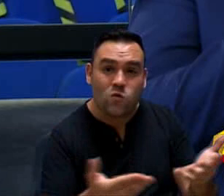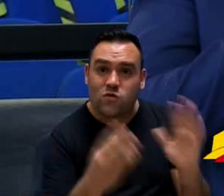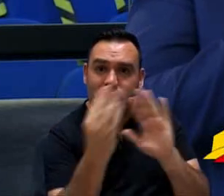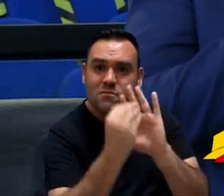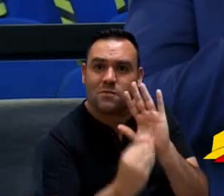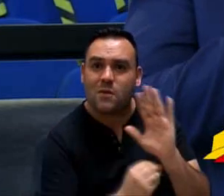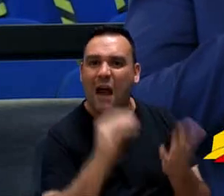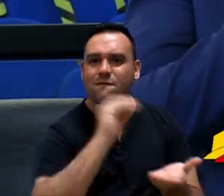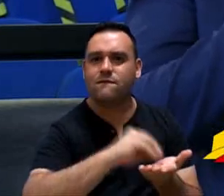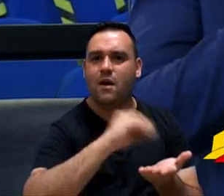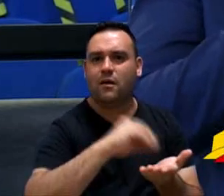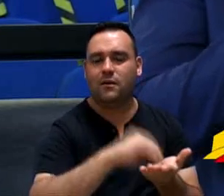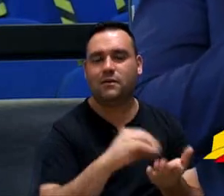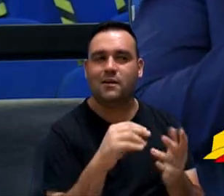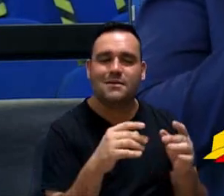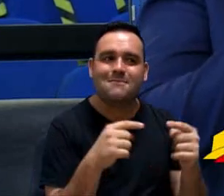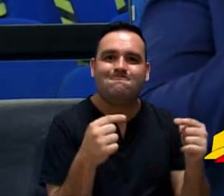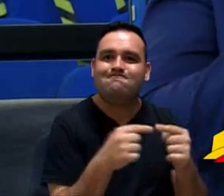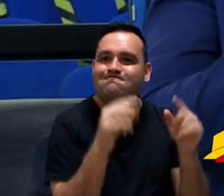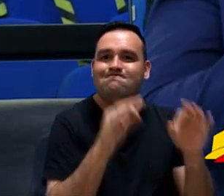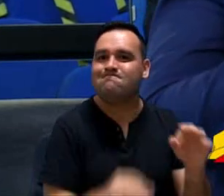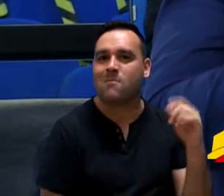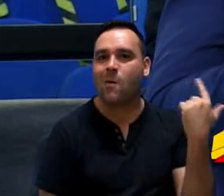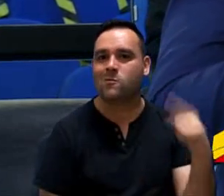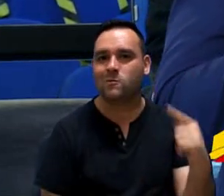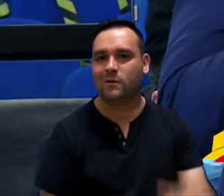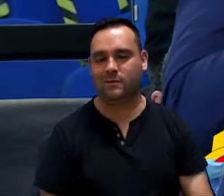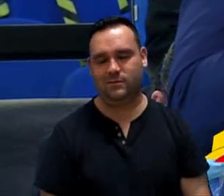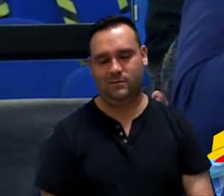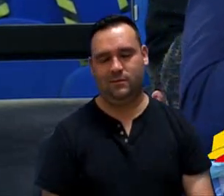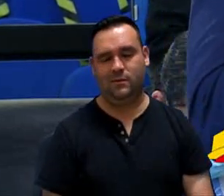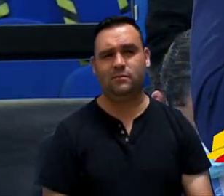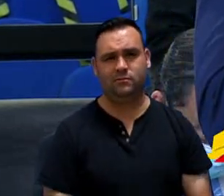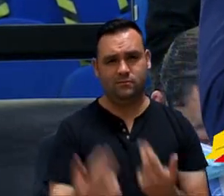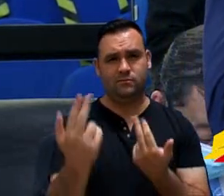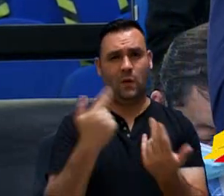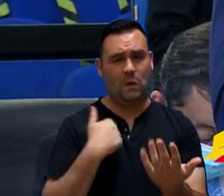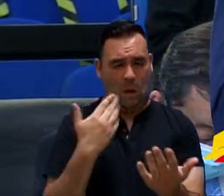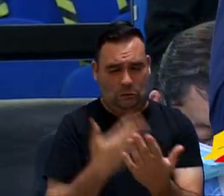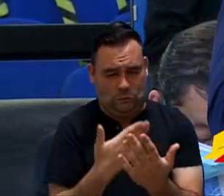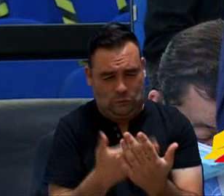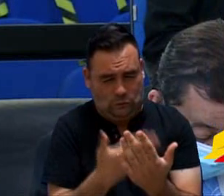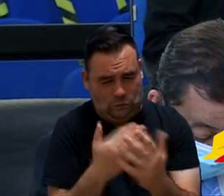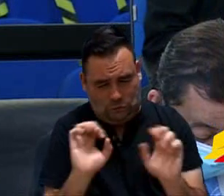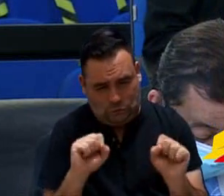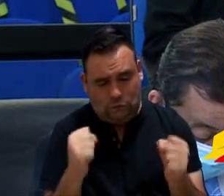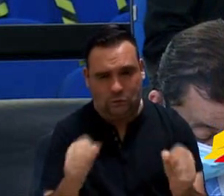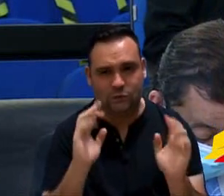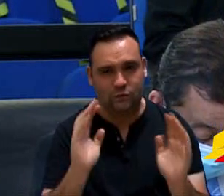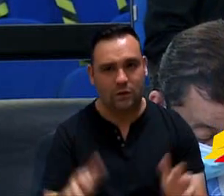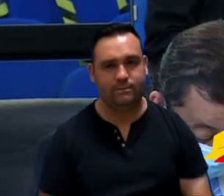posto, ele não está fechando. eu também estudei bastante isso daí, vereador?